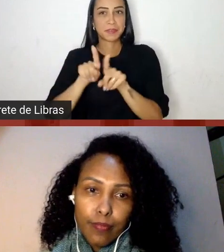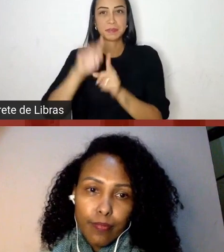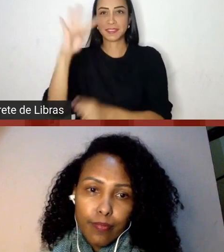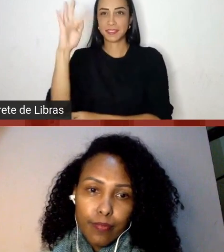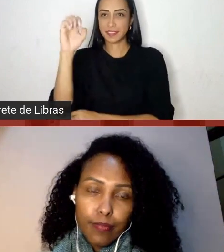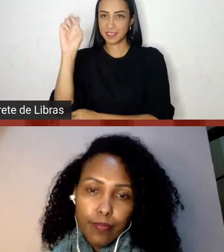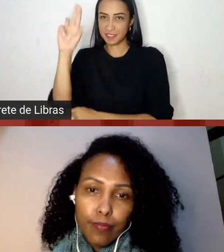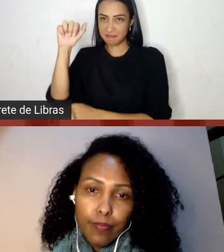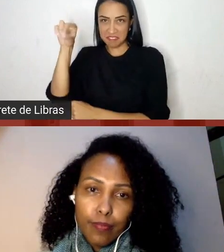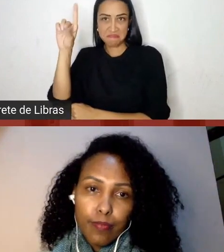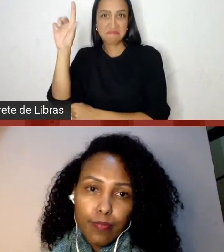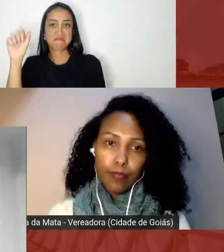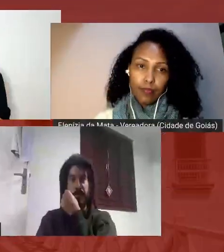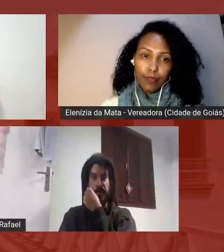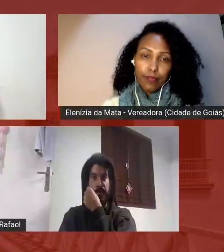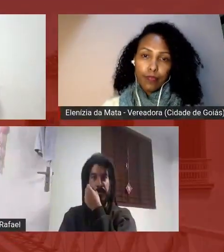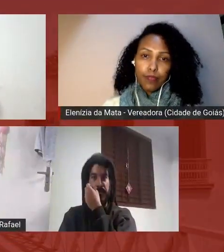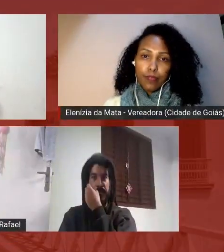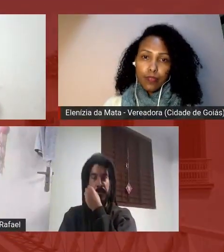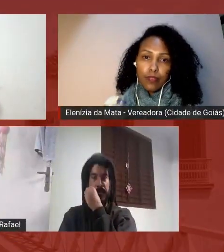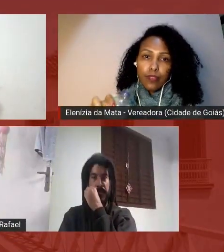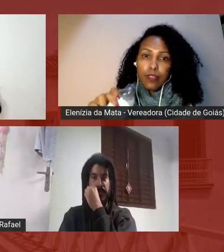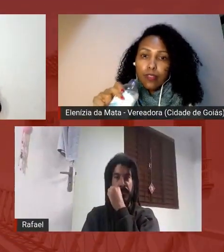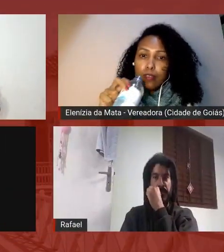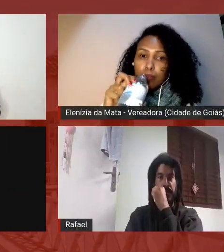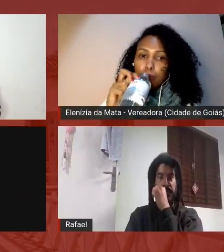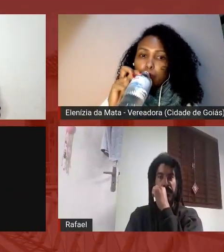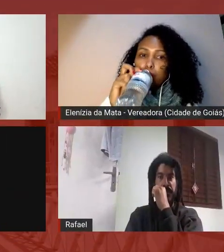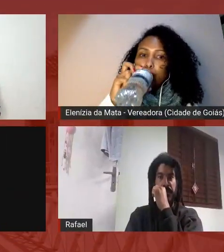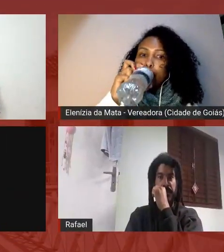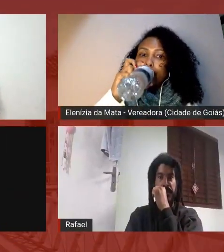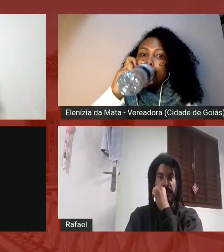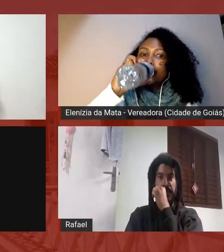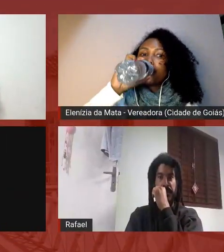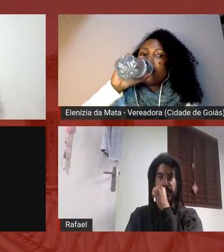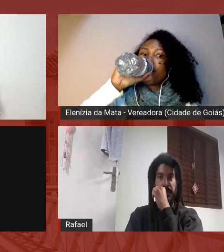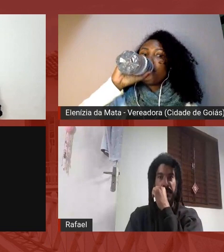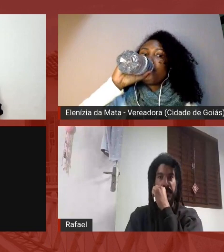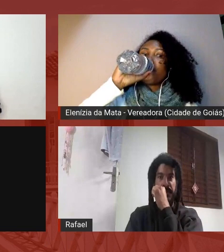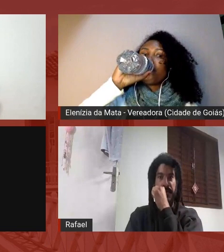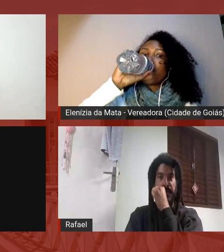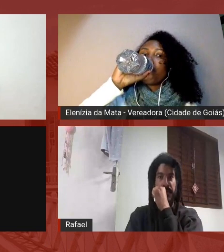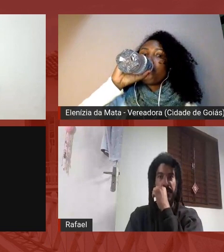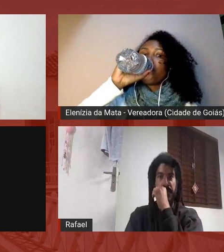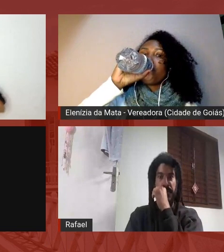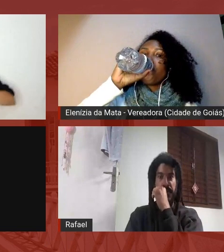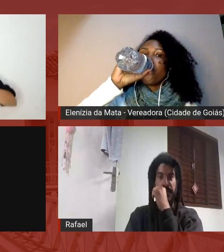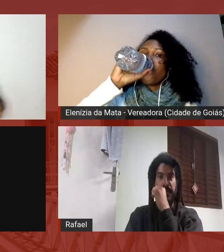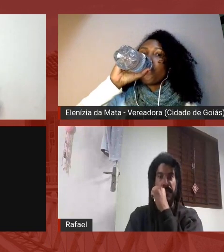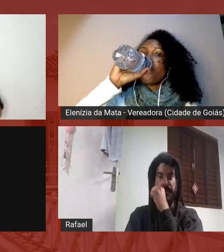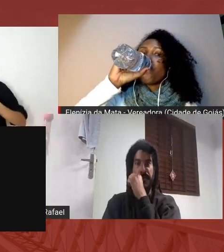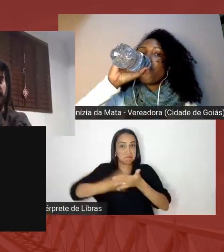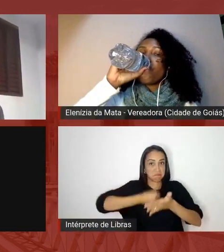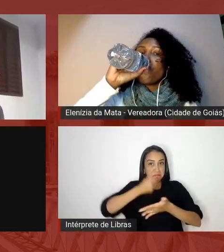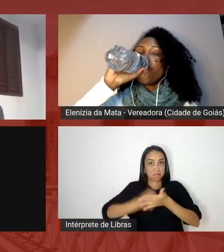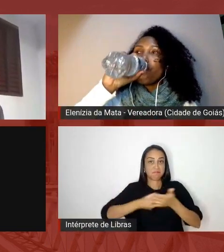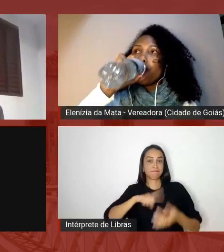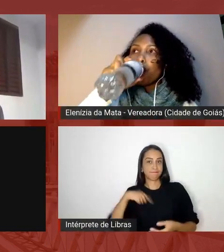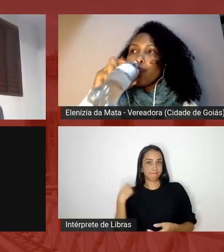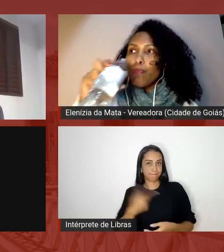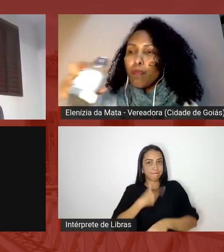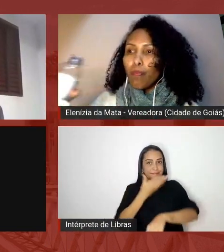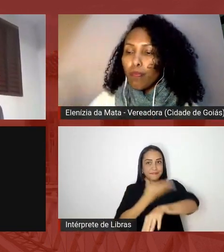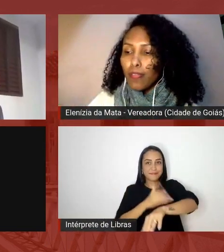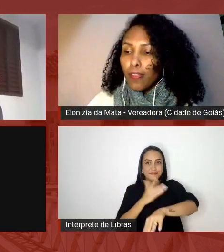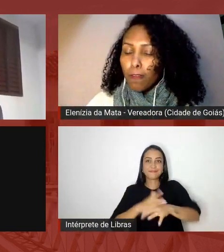sempre muito poderosa muito forte e não tenho dúvidas que fortalece a luta que a gente aqui nessa atividade nesse evento